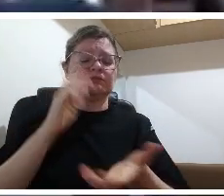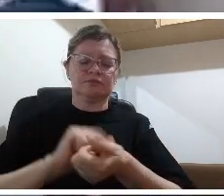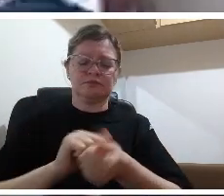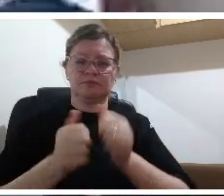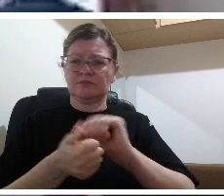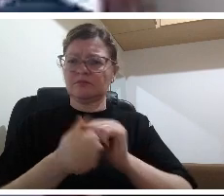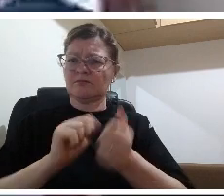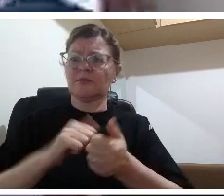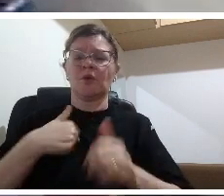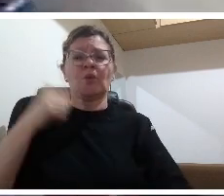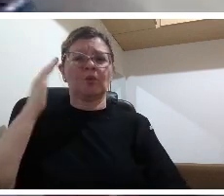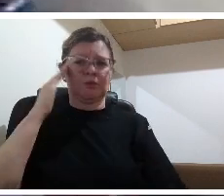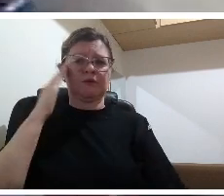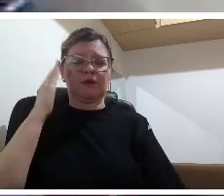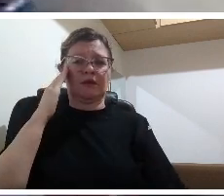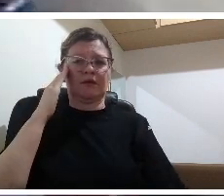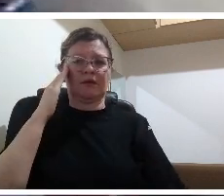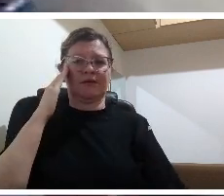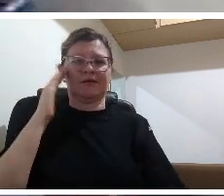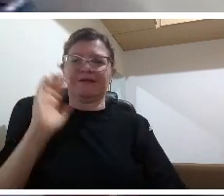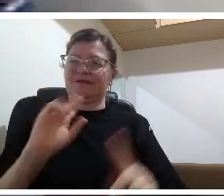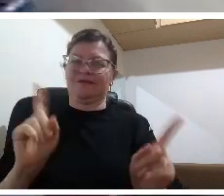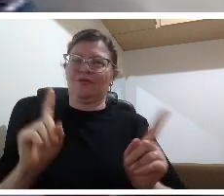todos nós já temos assistido